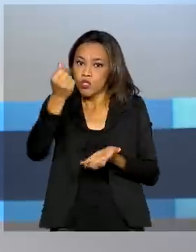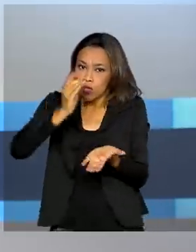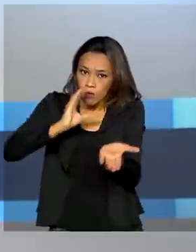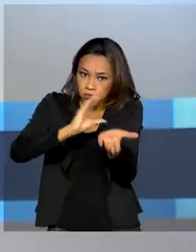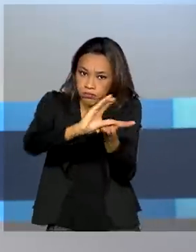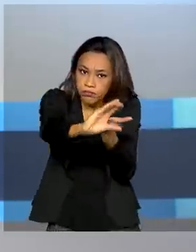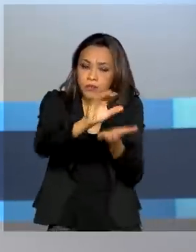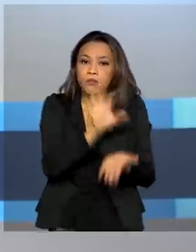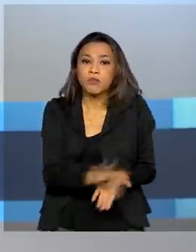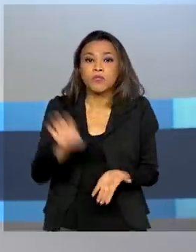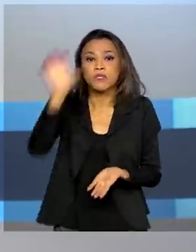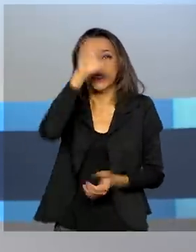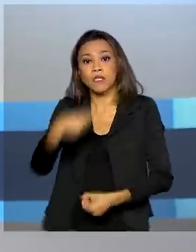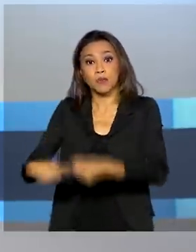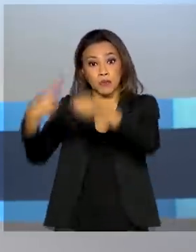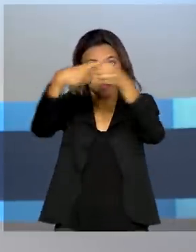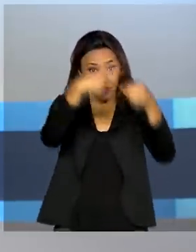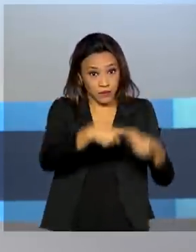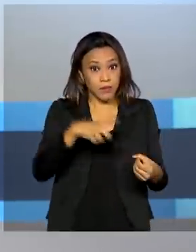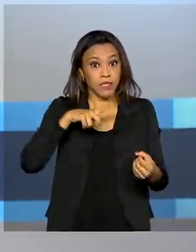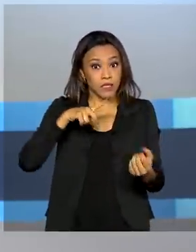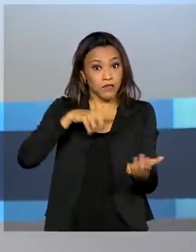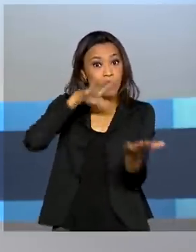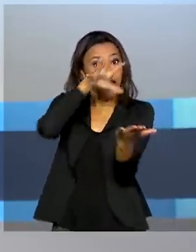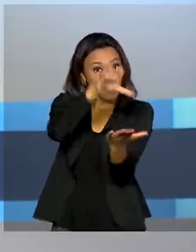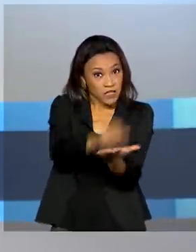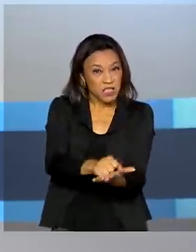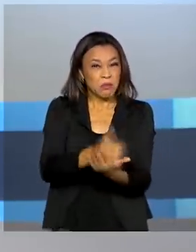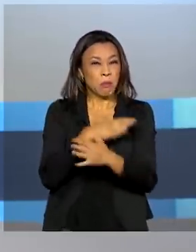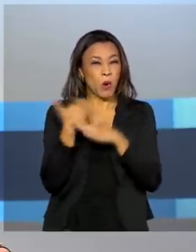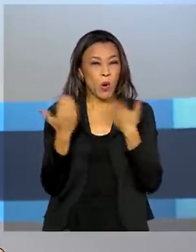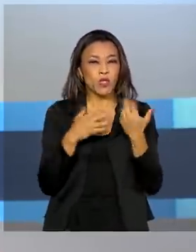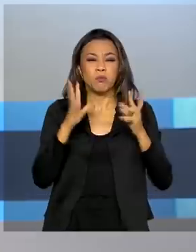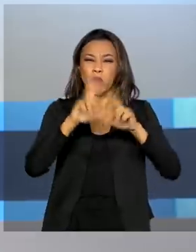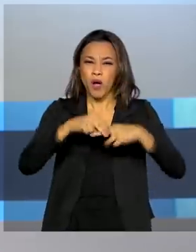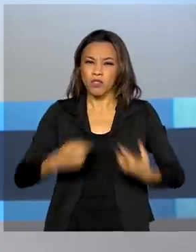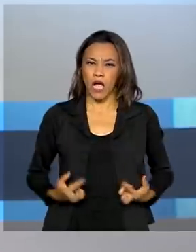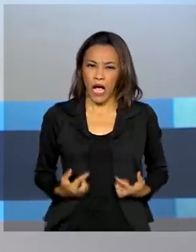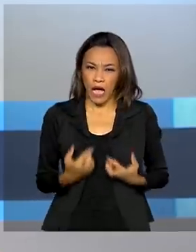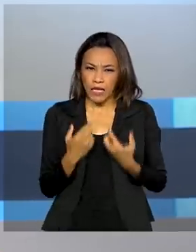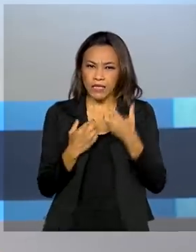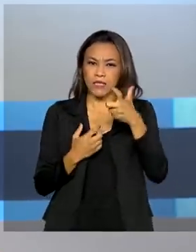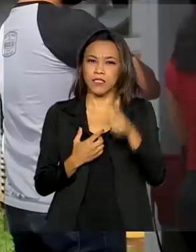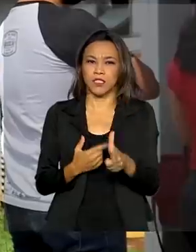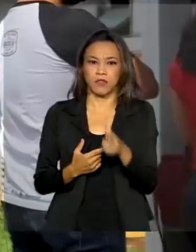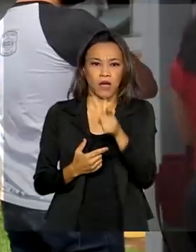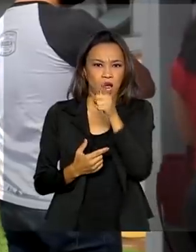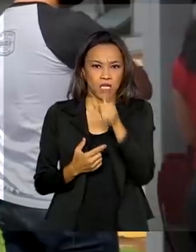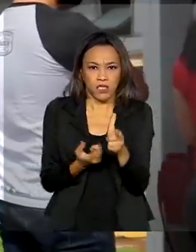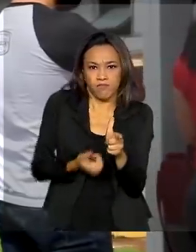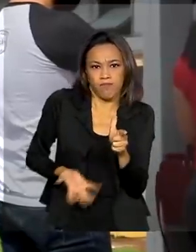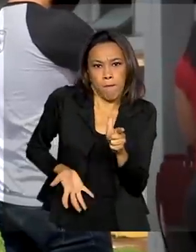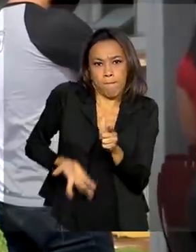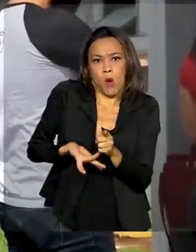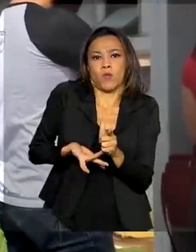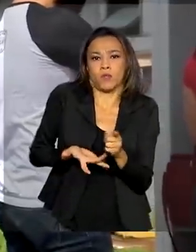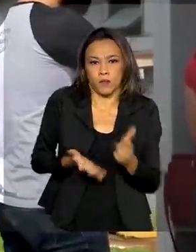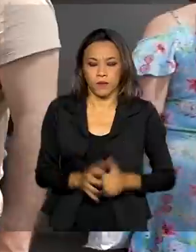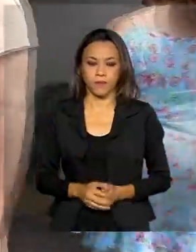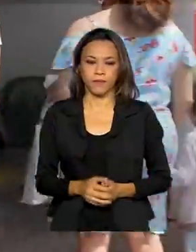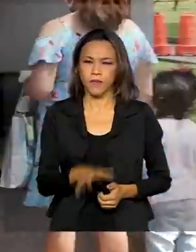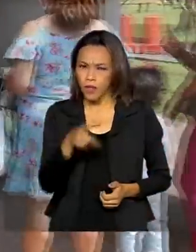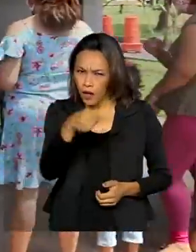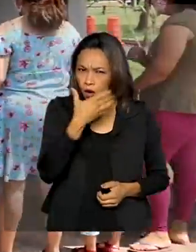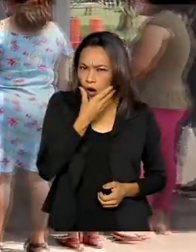para estados e municípios que registram alto índice de mortalidade por câncer de próstata. Quem disse que